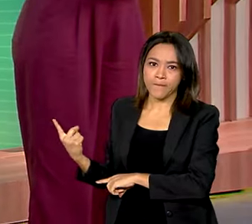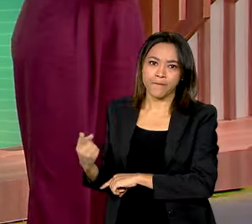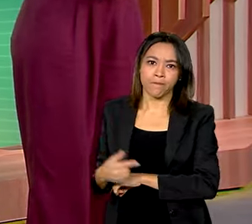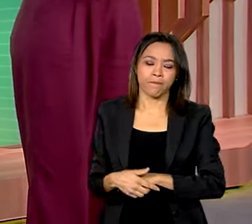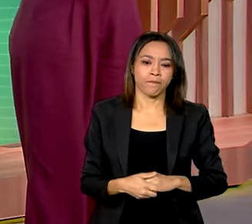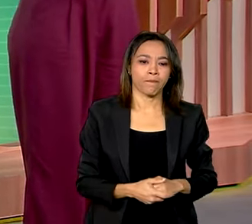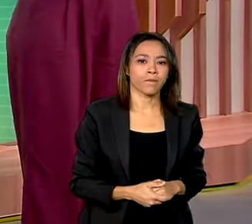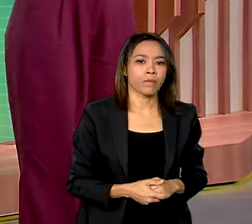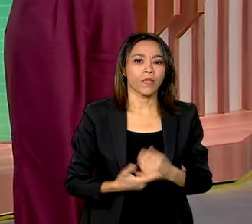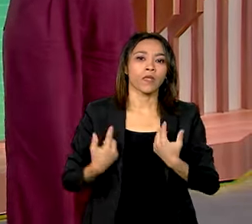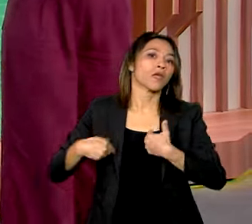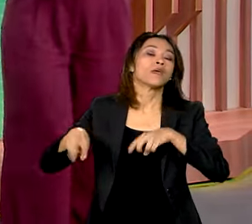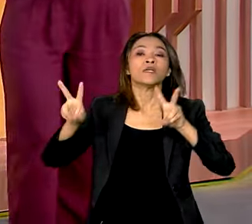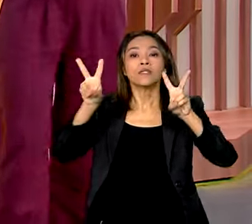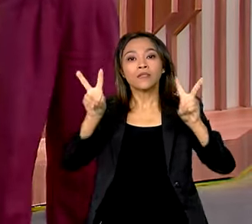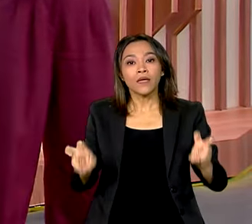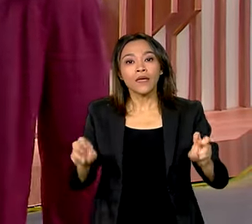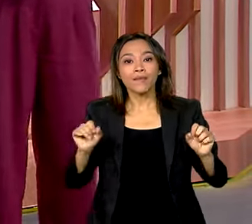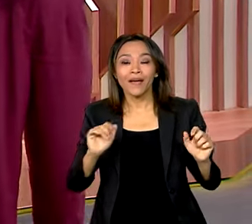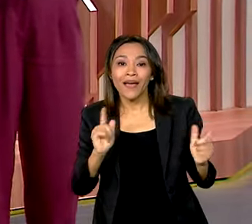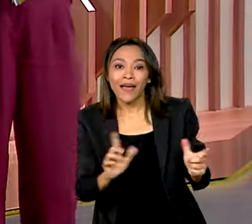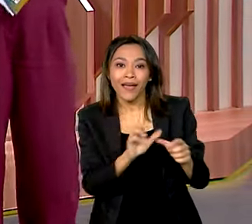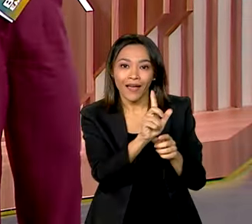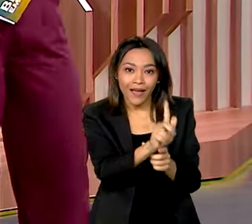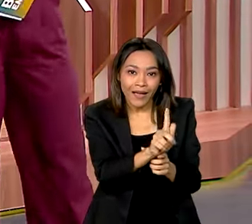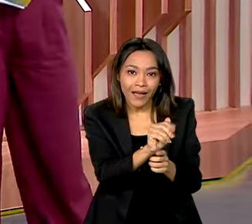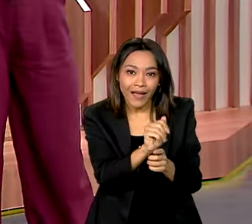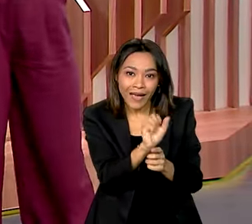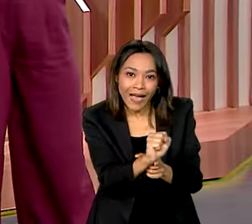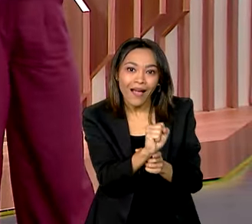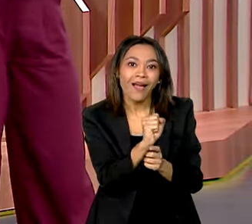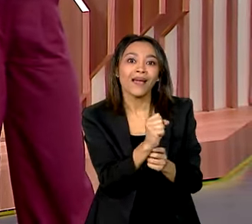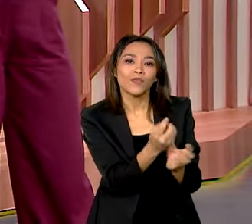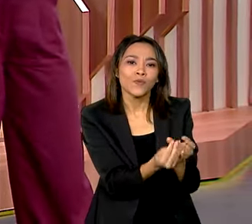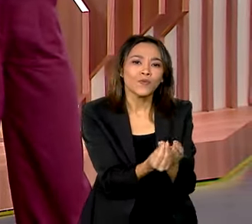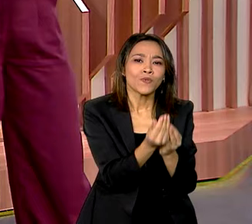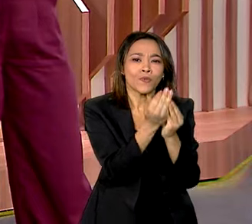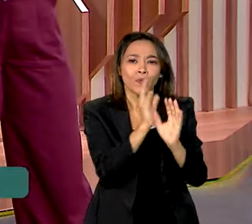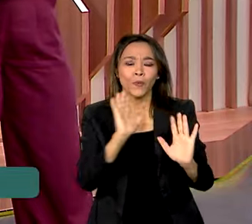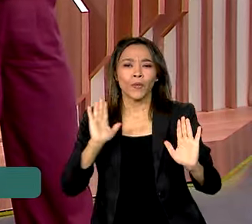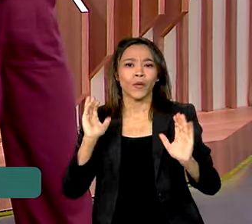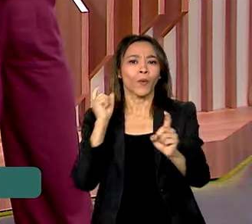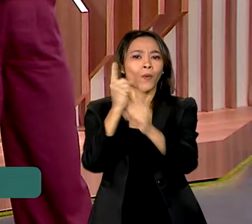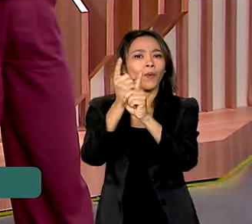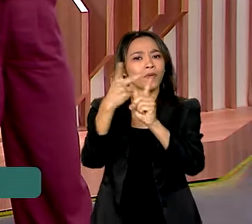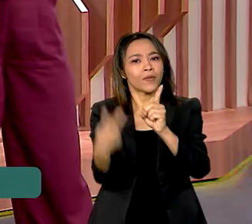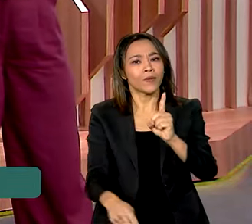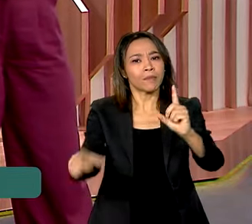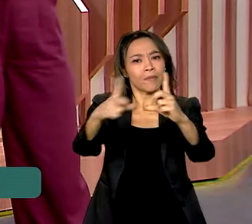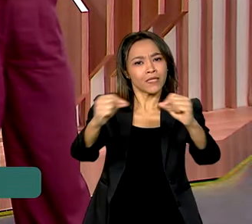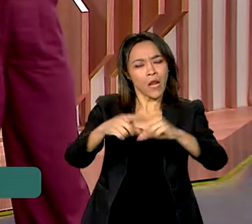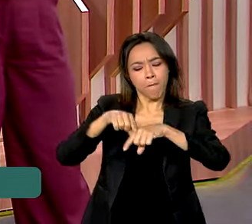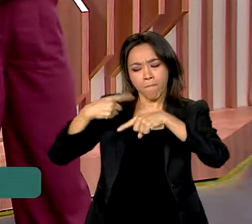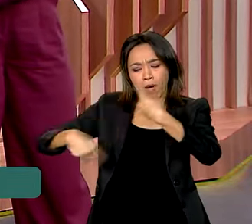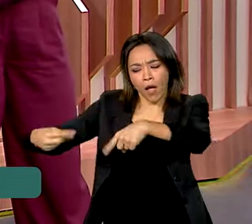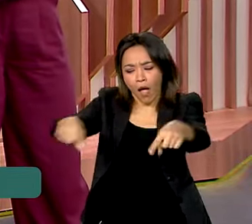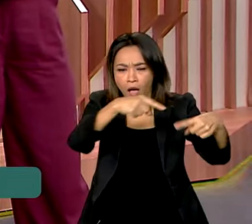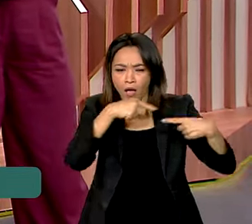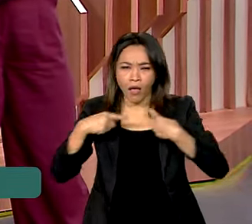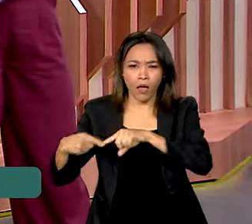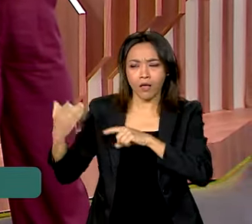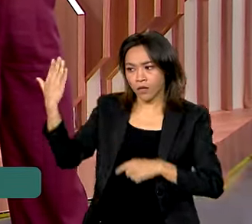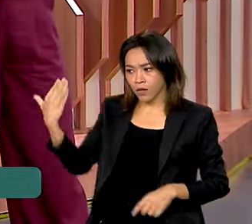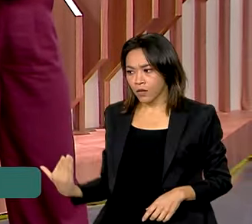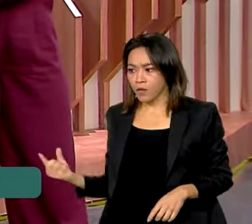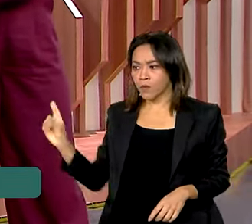O assunto agora é gás natural. Um evento em Brasília debateu as principais questões do setor. O ministro de Minas